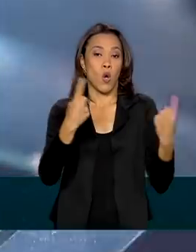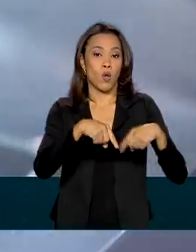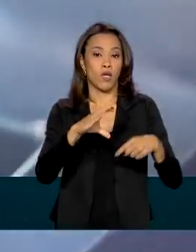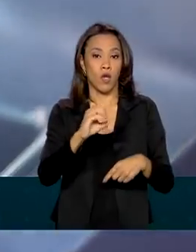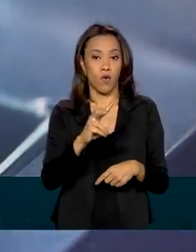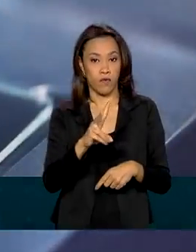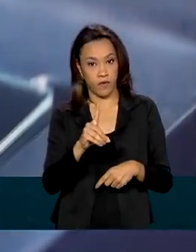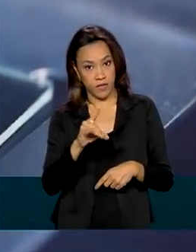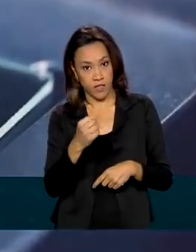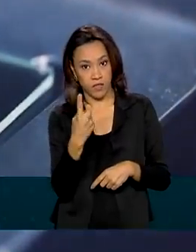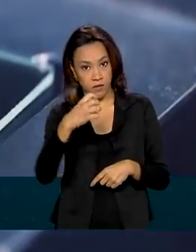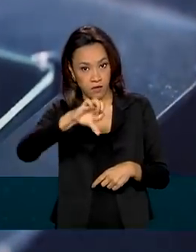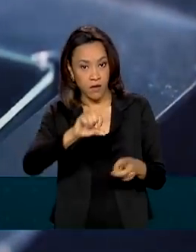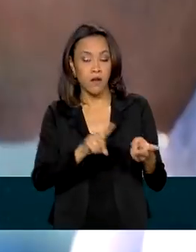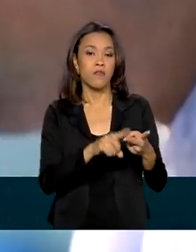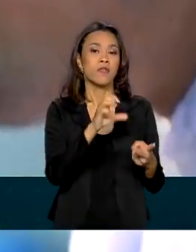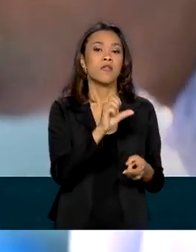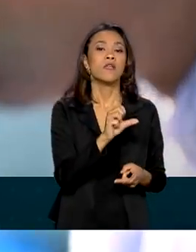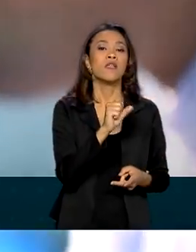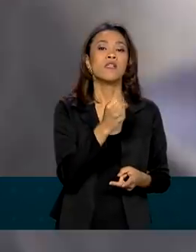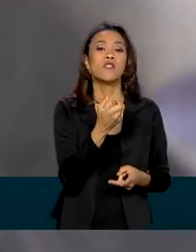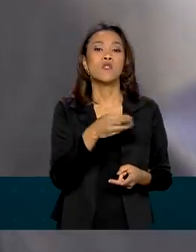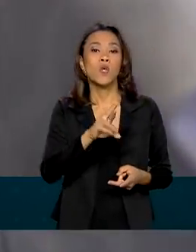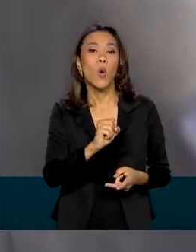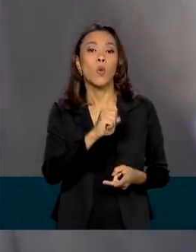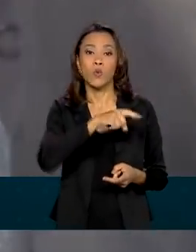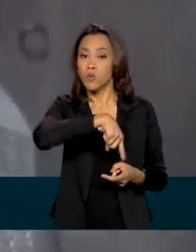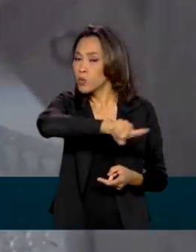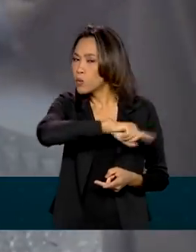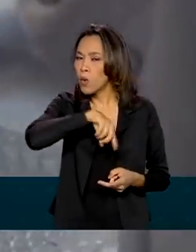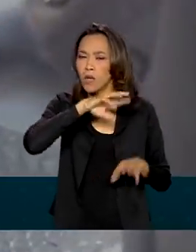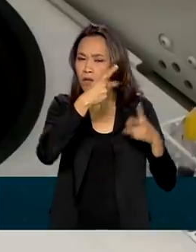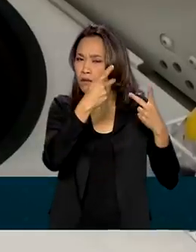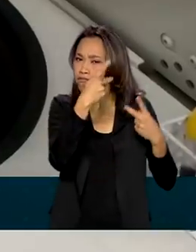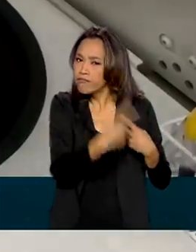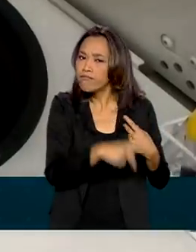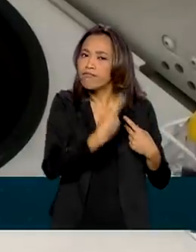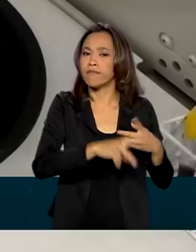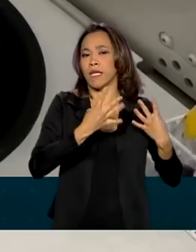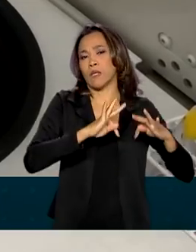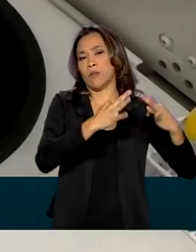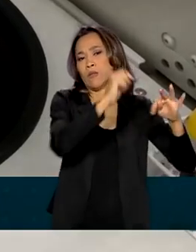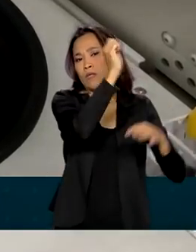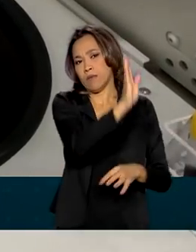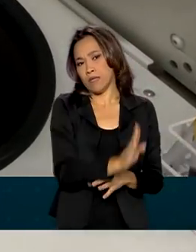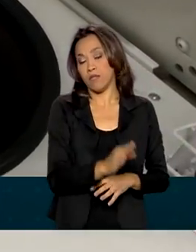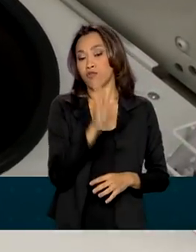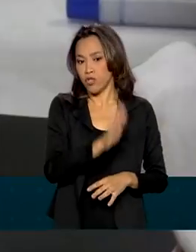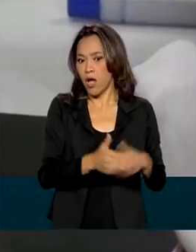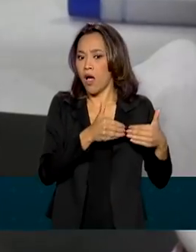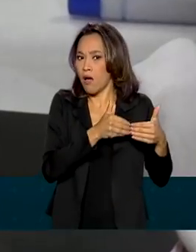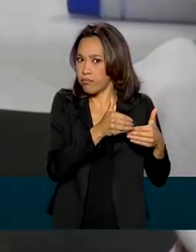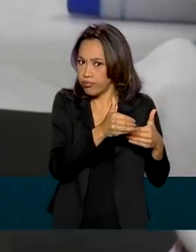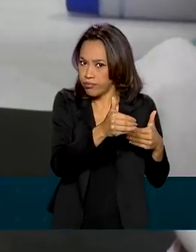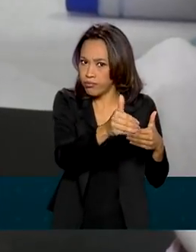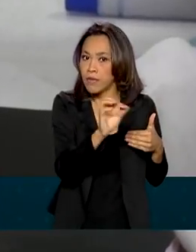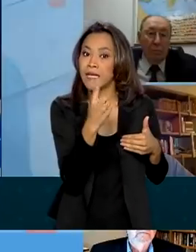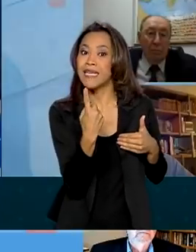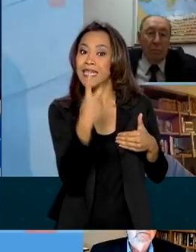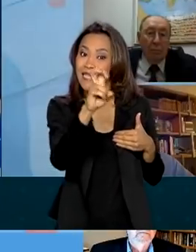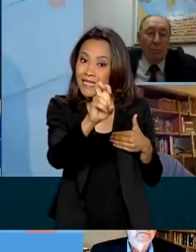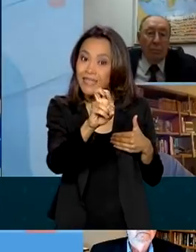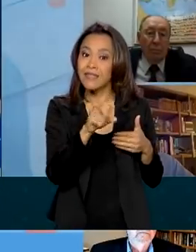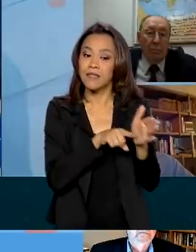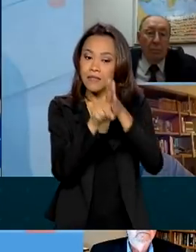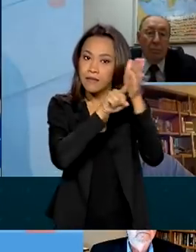tecnologia genuinamente nacional. Já estão em fase avançada de desenvolvimento, 15 estratégias.